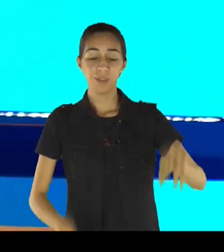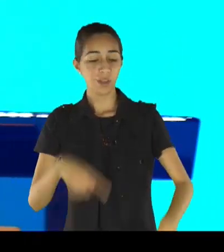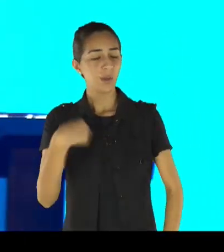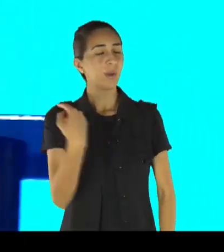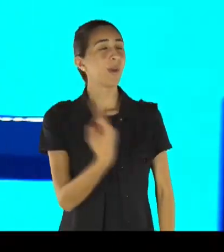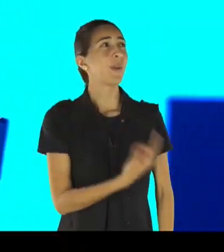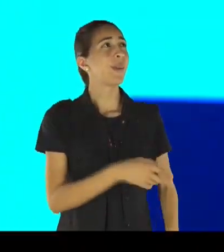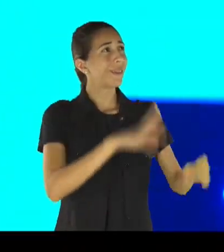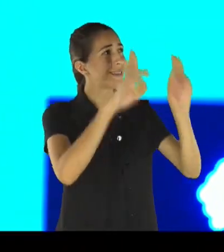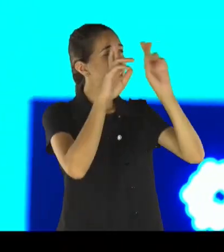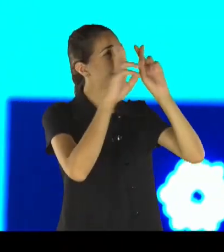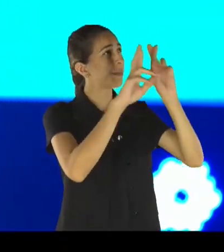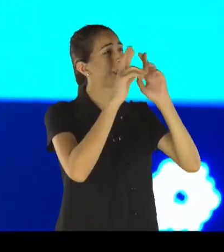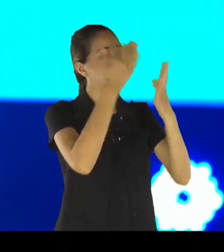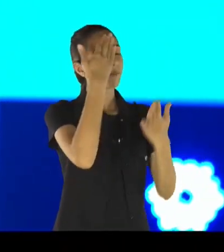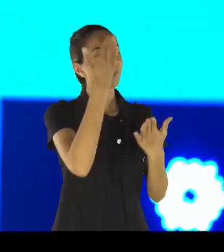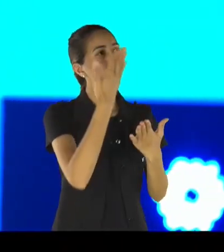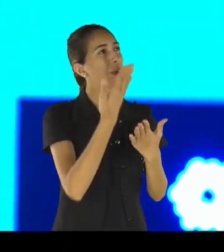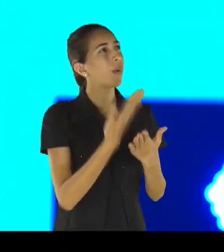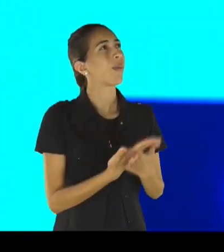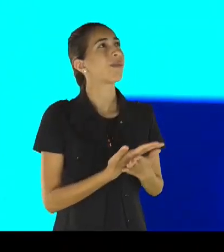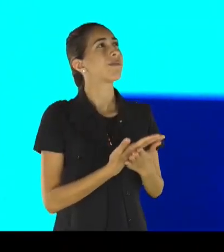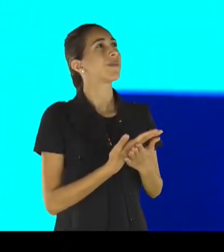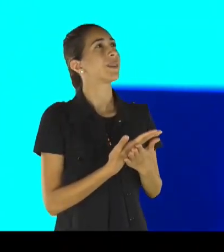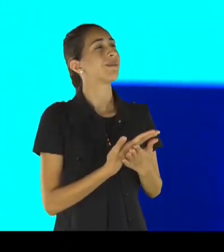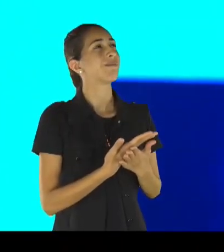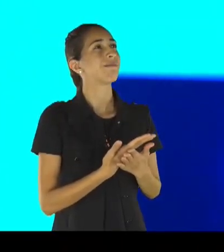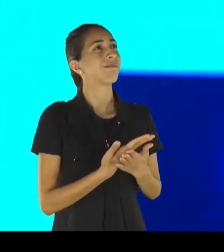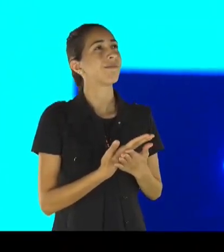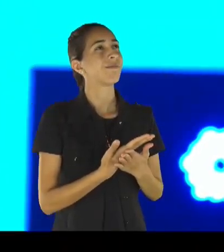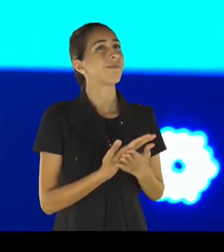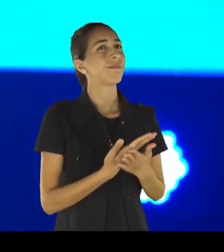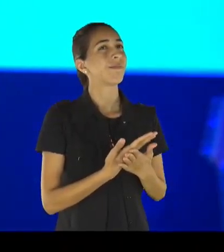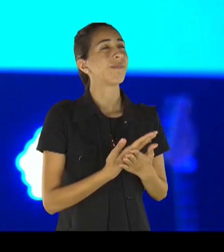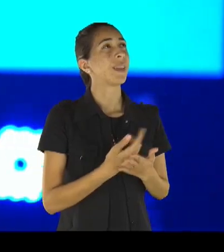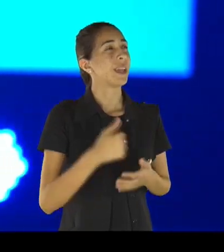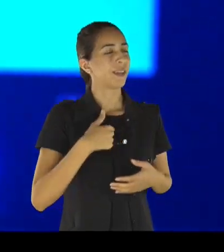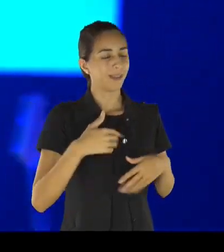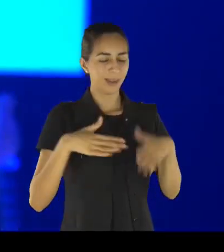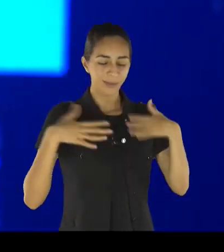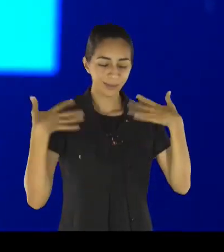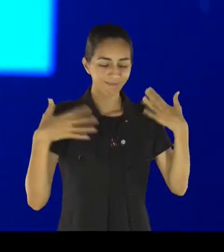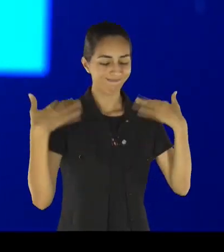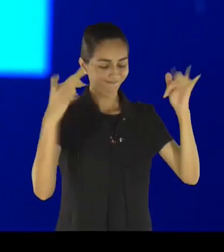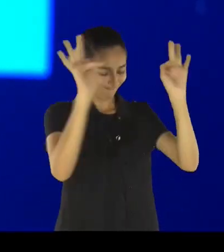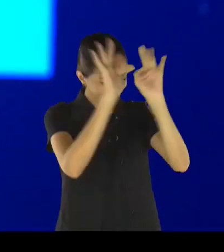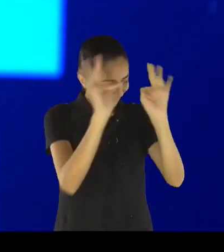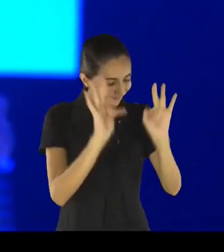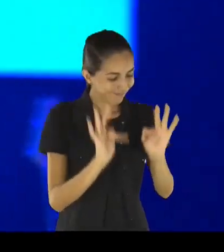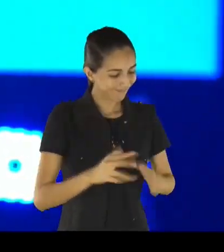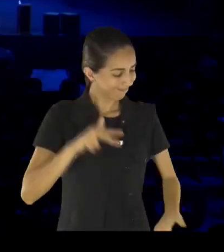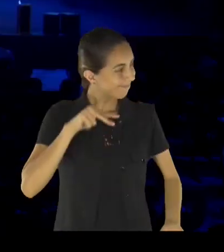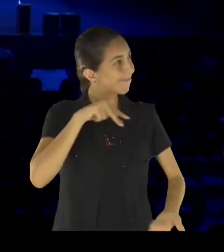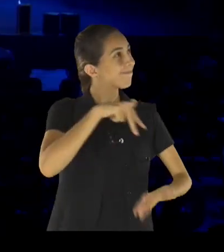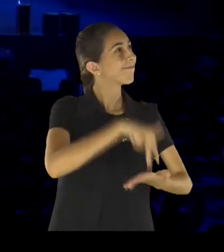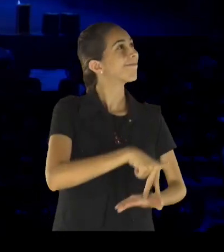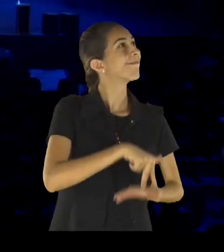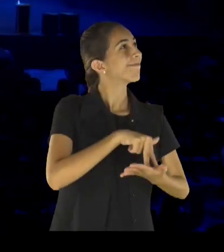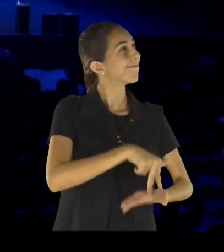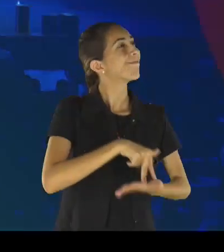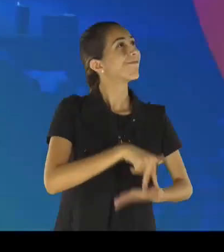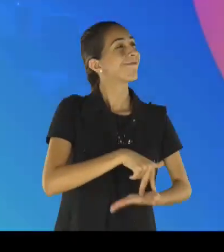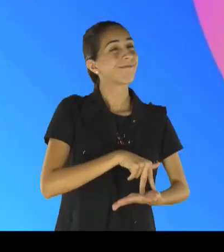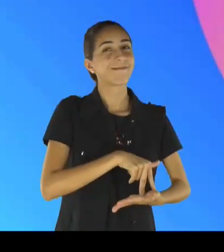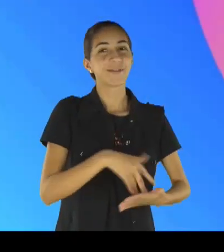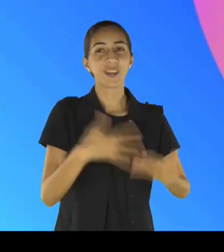porque o Senhor é a minha única segurança, espera no Senhor, e eu vou me animar, espera no Senhor, e anima-te, e Ele